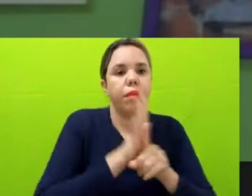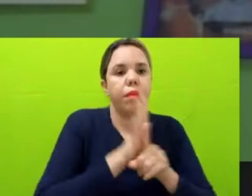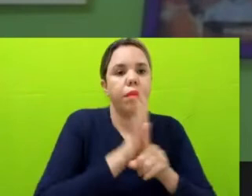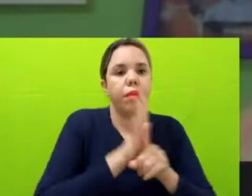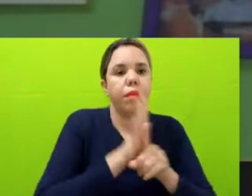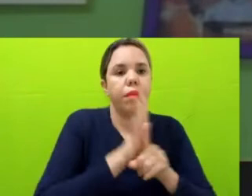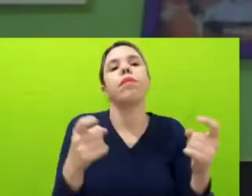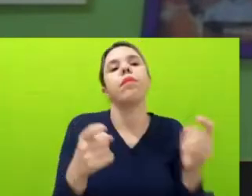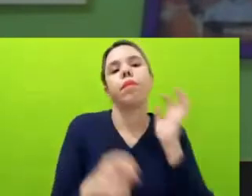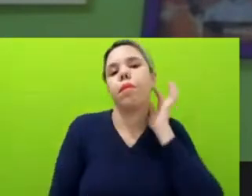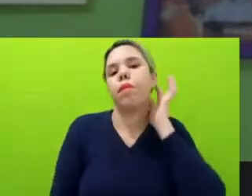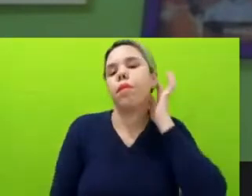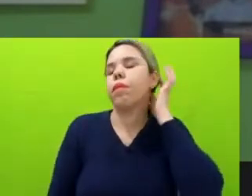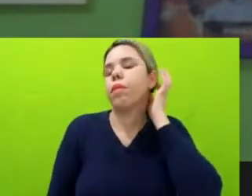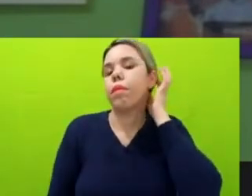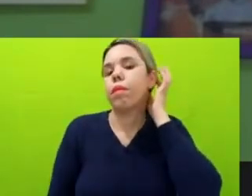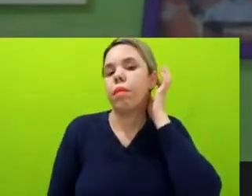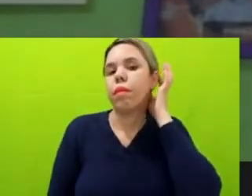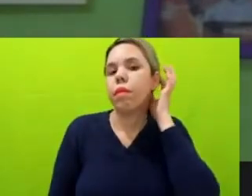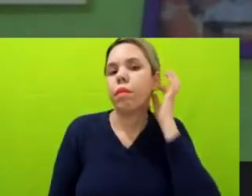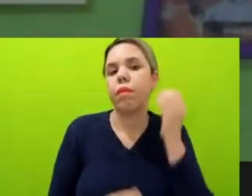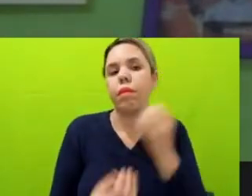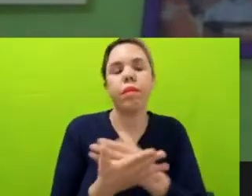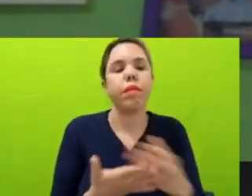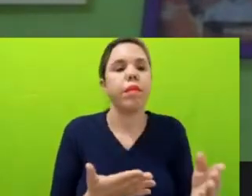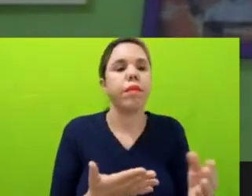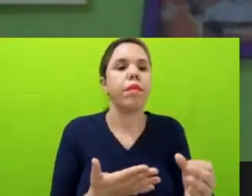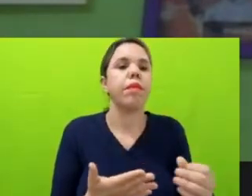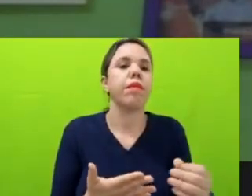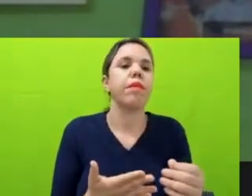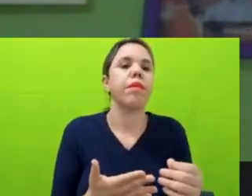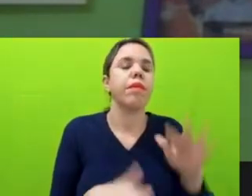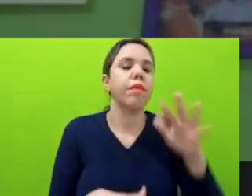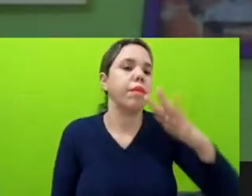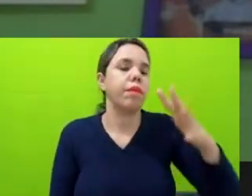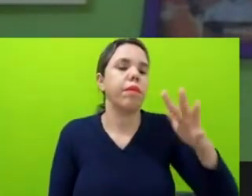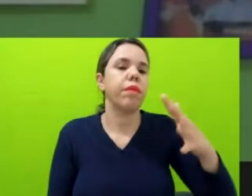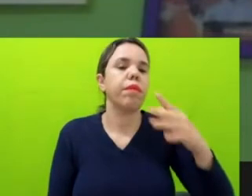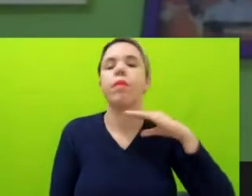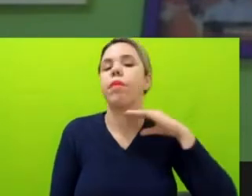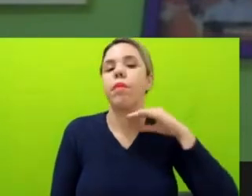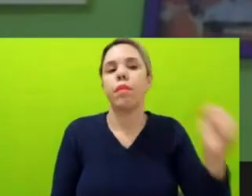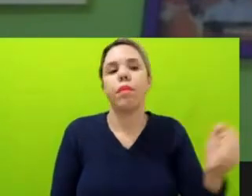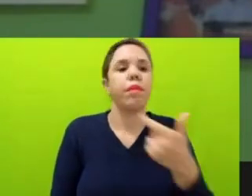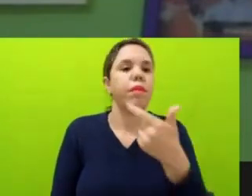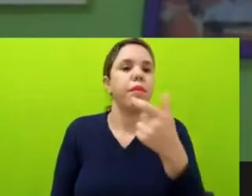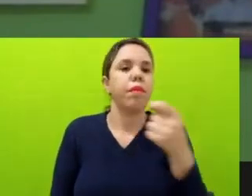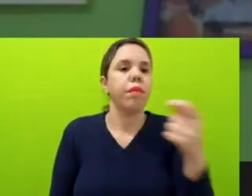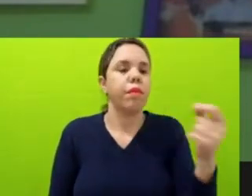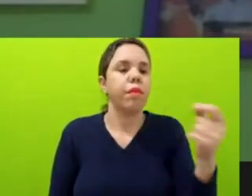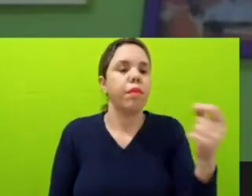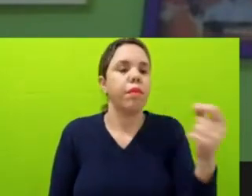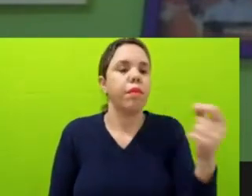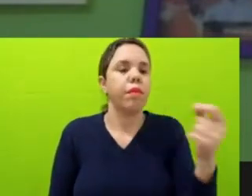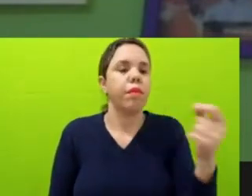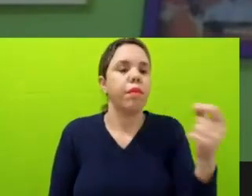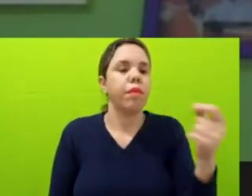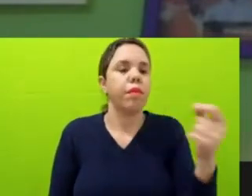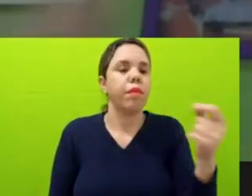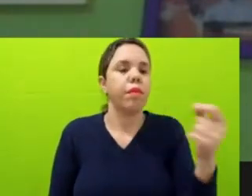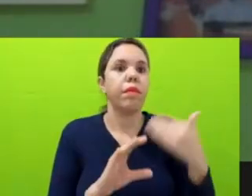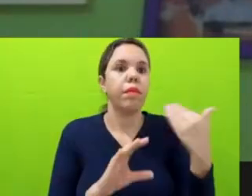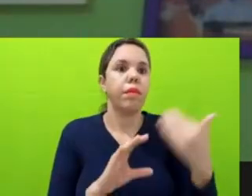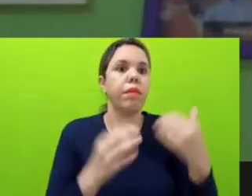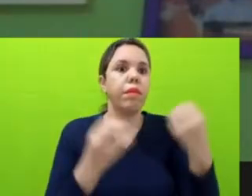começou esse levantamento mais ou menos ali em abril de 2020, foi o que a gente começou a receber muitos relatos de mulheres que estavam dentro de casa